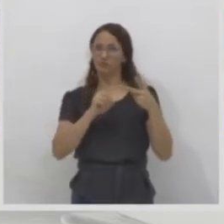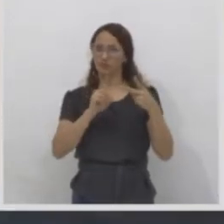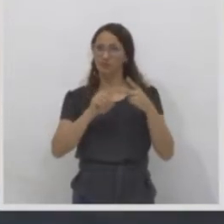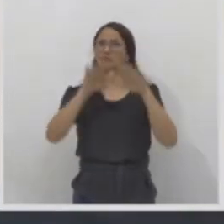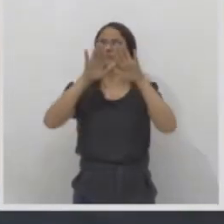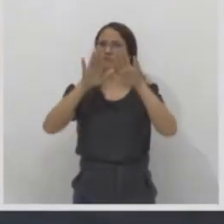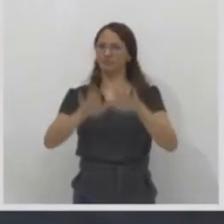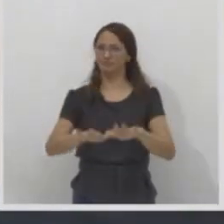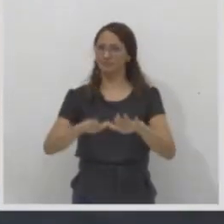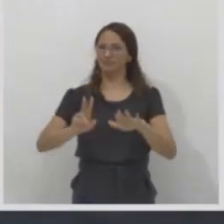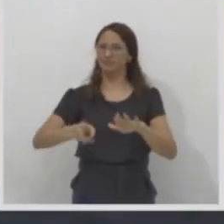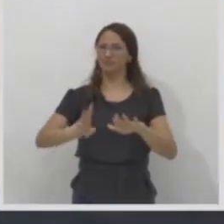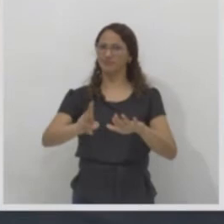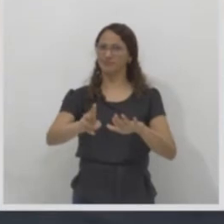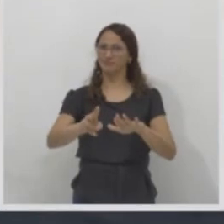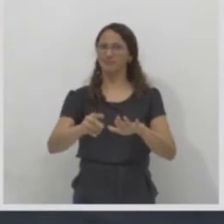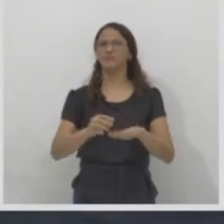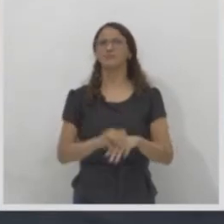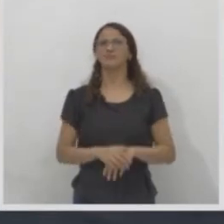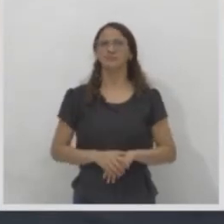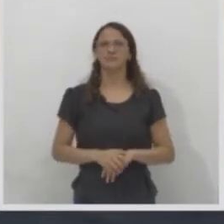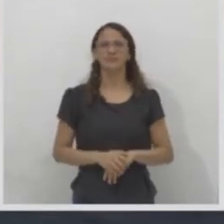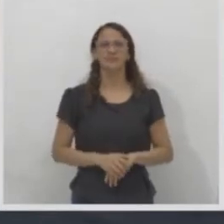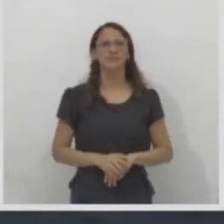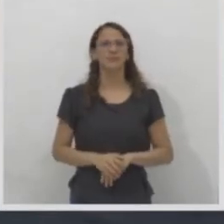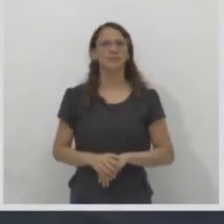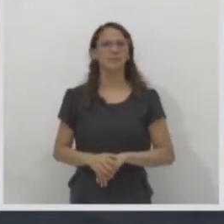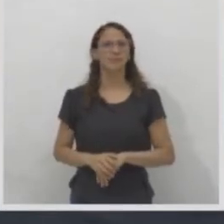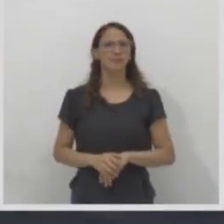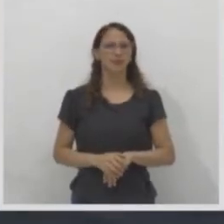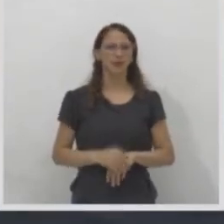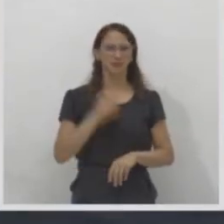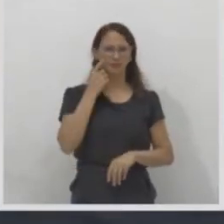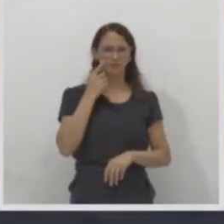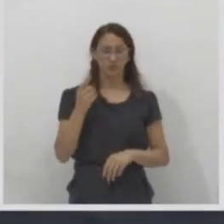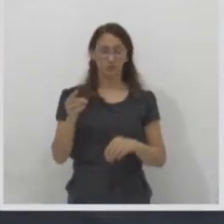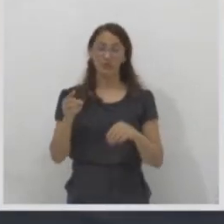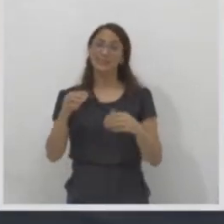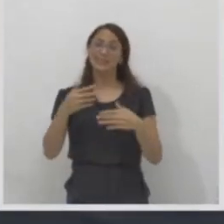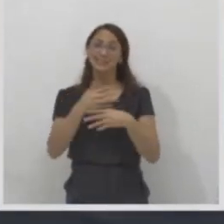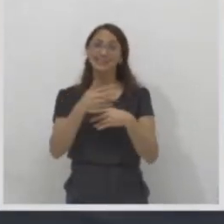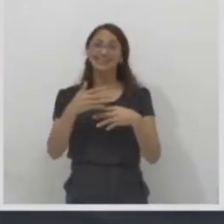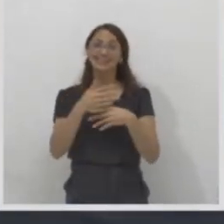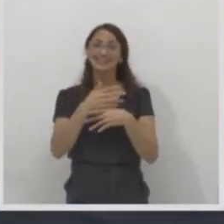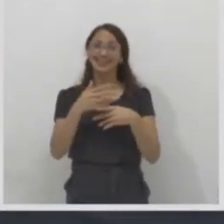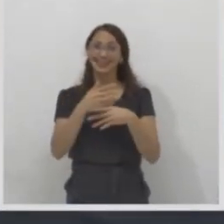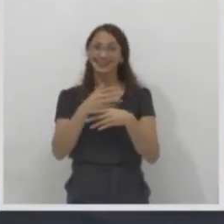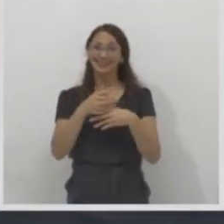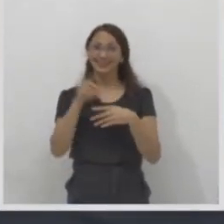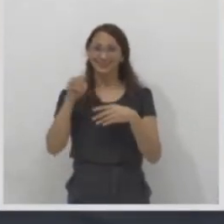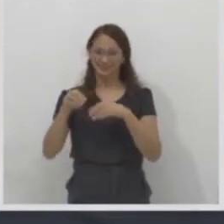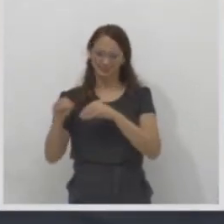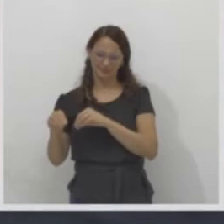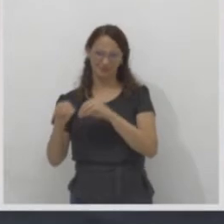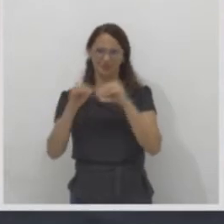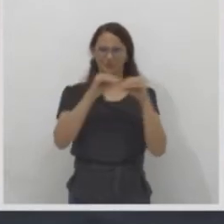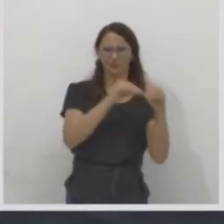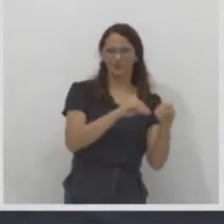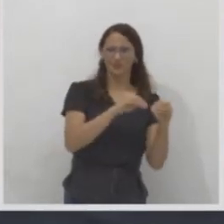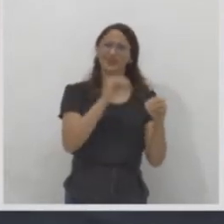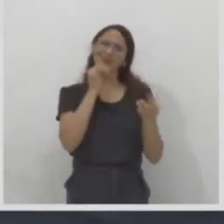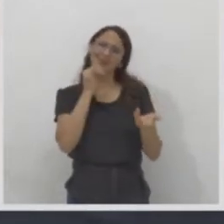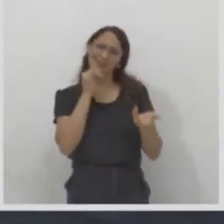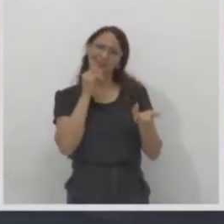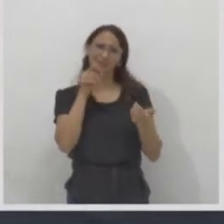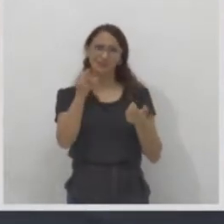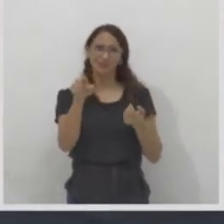exemplo que eu falei para vocês? Quando você migra dentro da sua cidade, quando você vai para a escola, gente. A escola, você sai da sua casa e vai para a